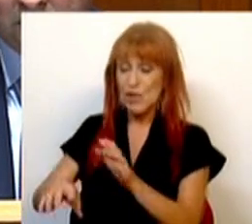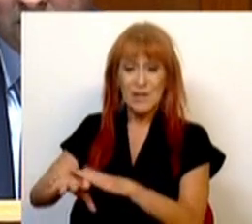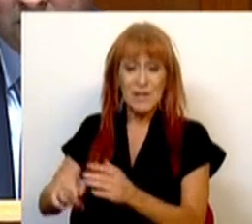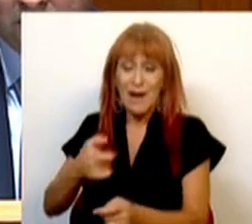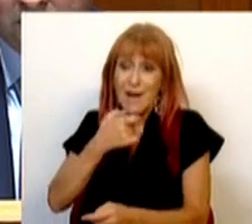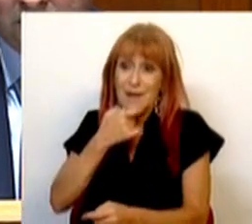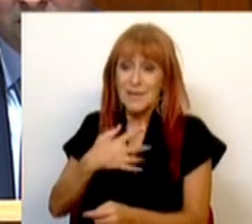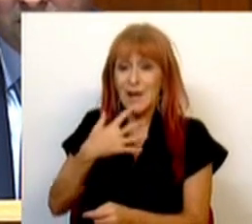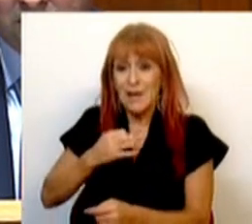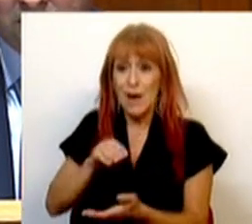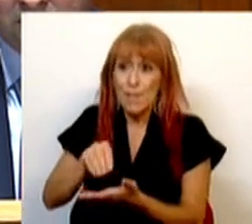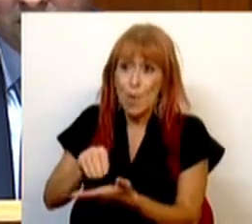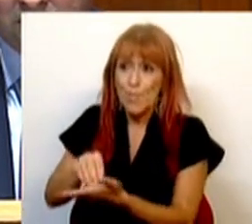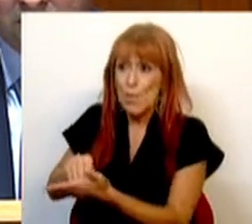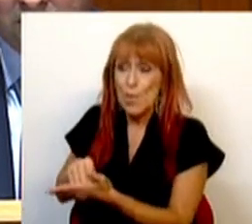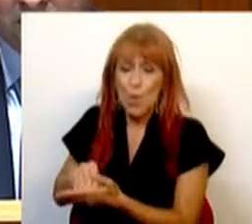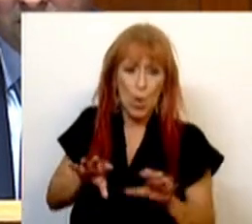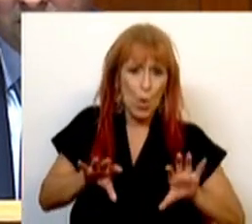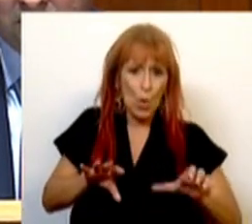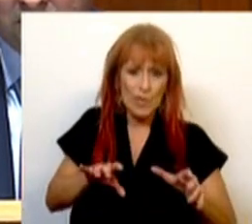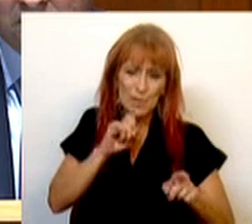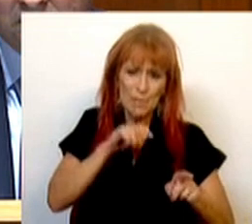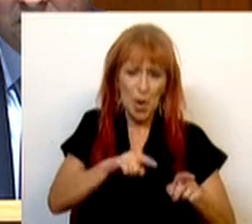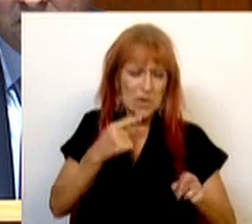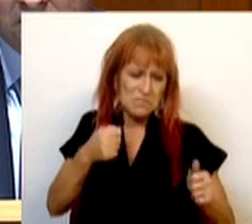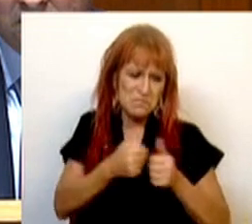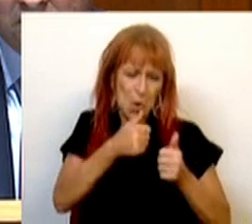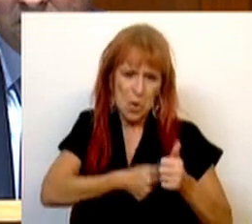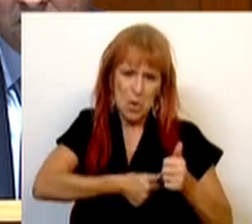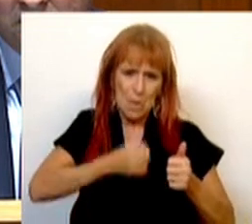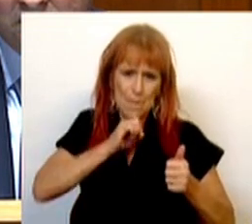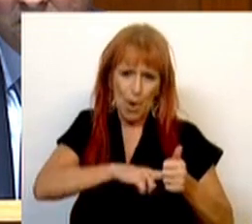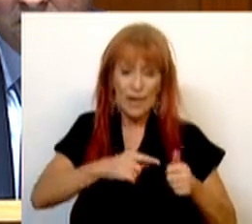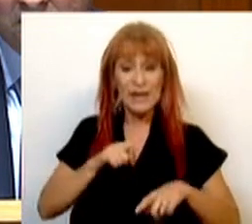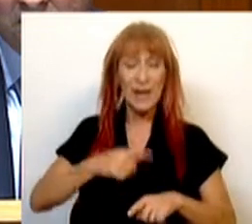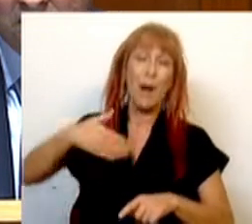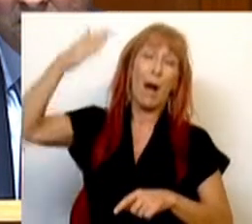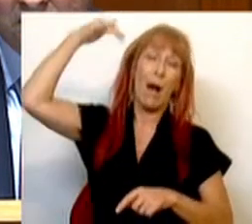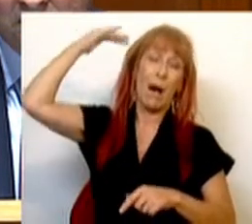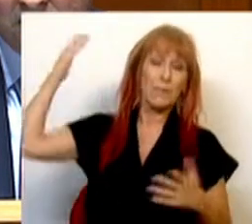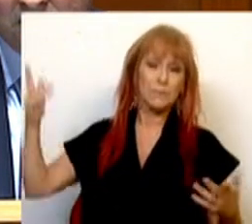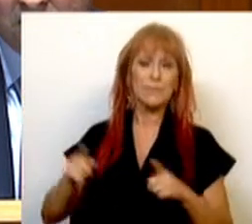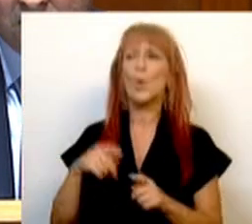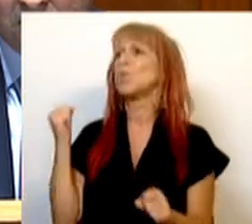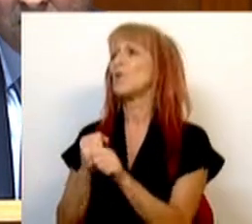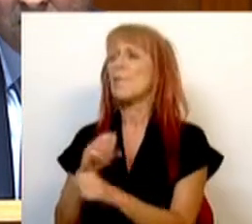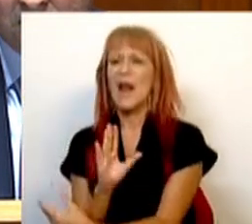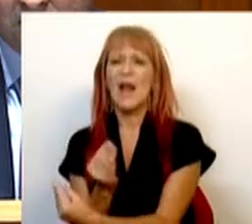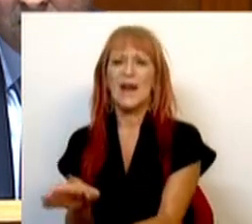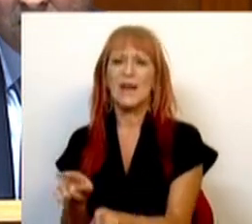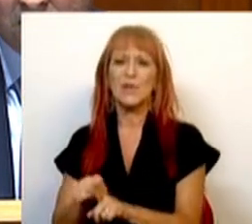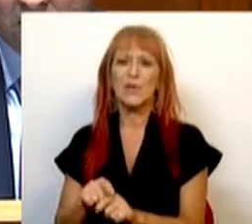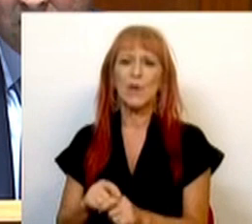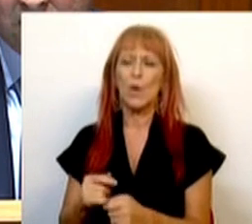só acredita que, empobrecendo, o país pode ser competitivo. Nos termos que já lá vão era o trabalho infantil